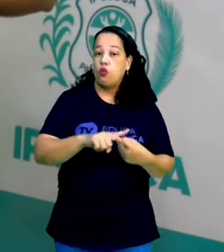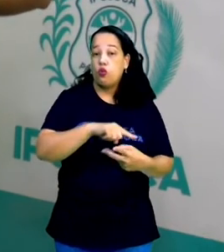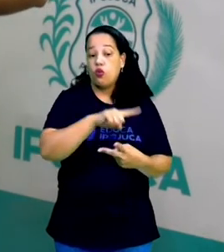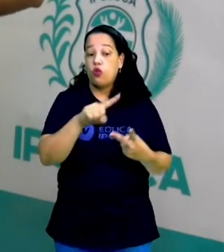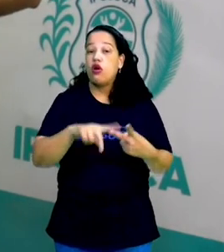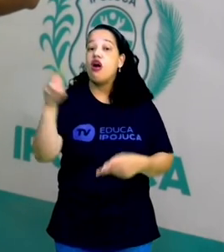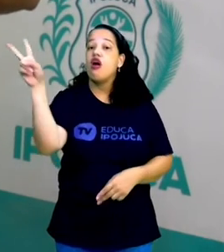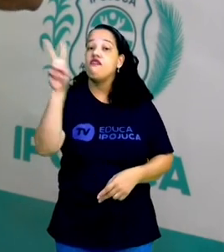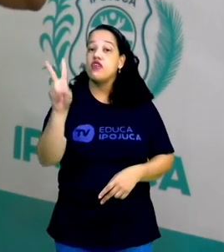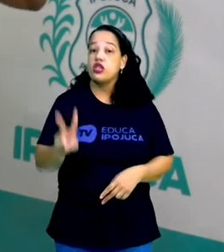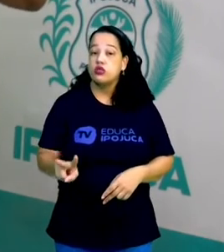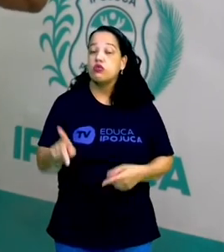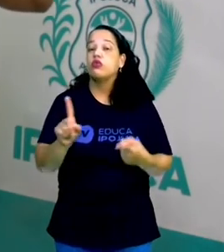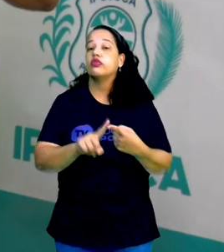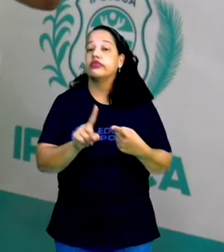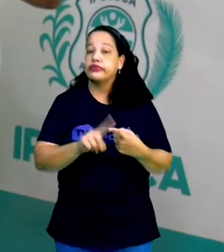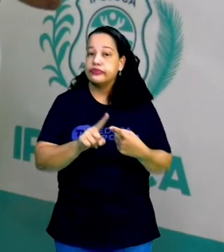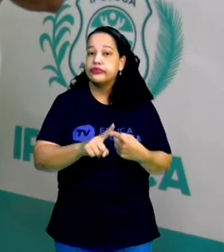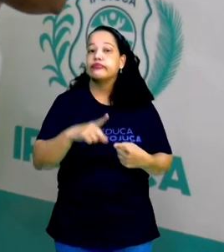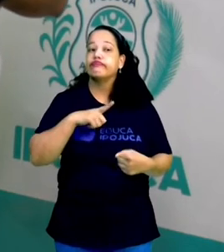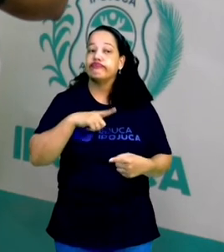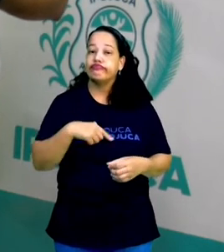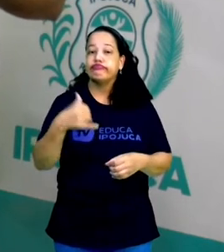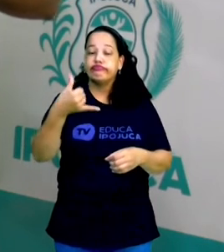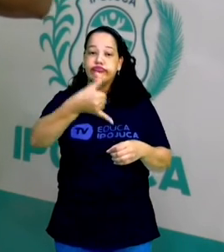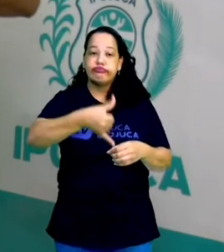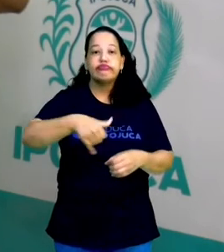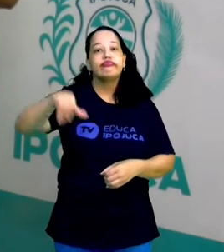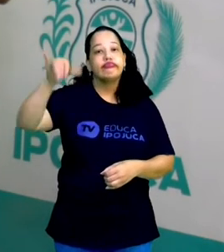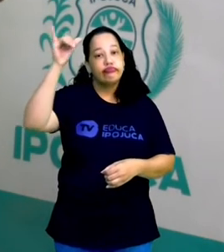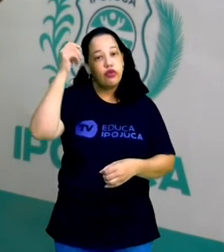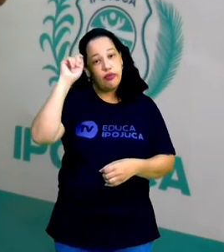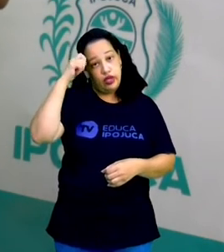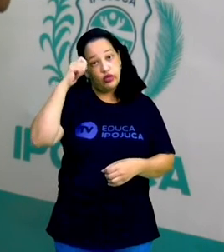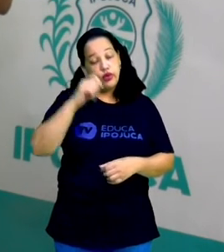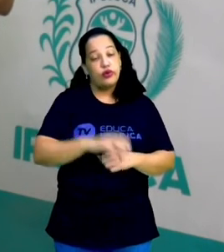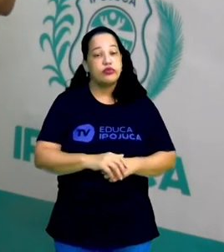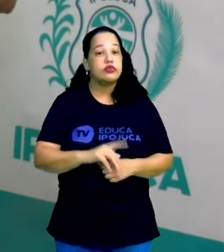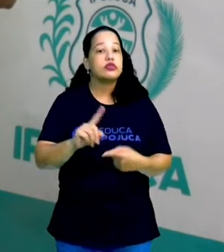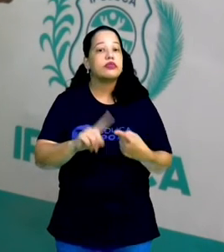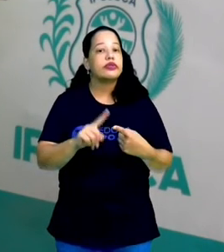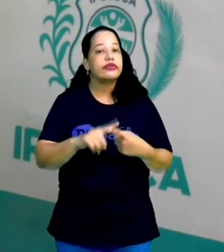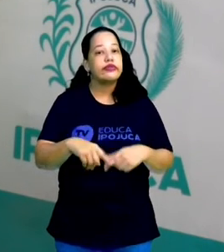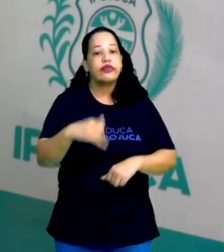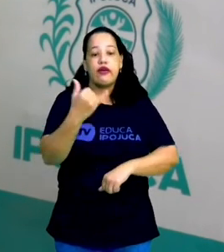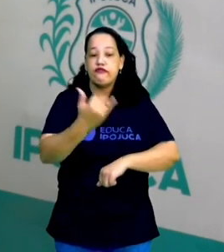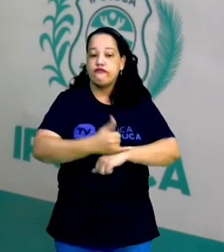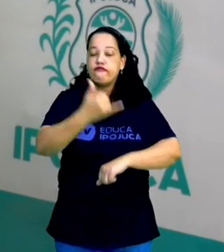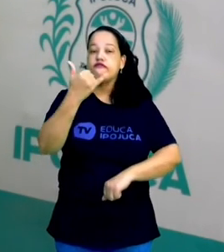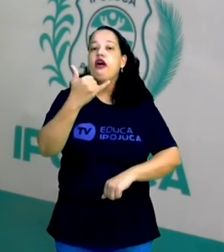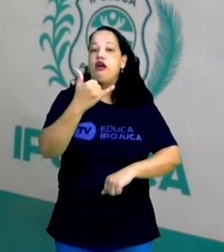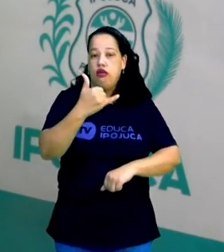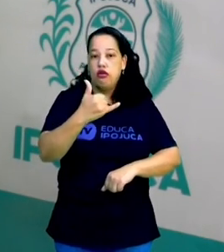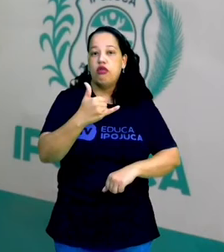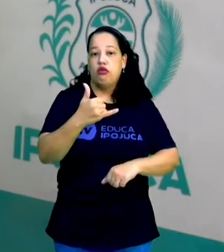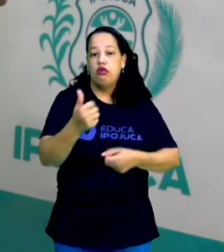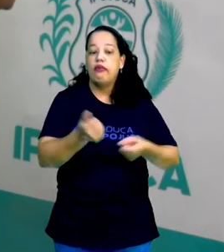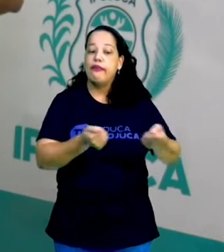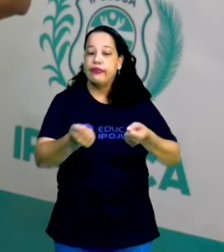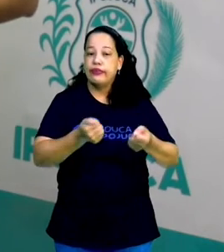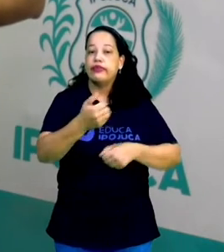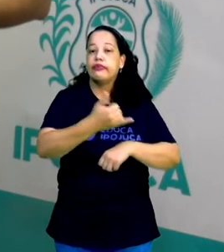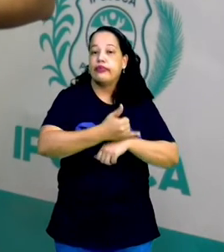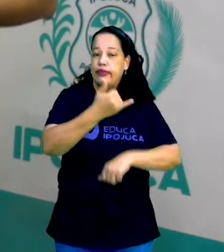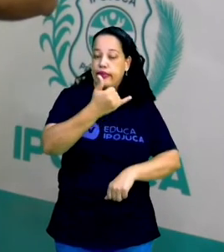produtores de petróleo. Outros tipos de minerais. A gente tem o minério de ferro, que o Brasil é o maior produtor de